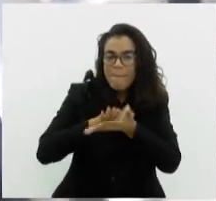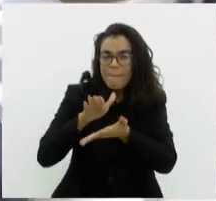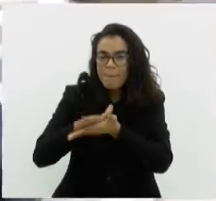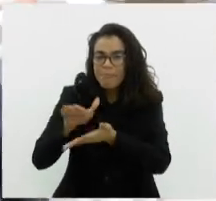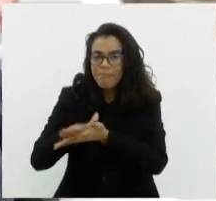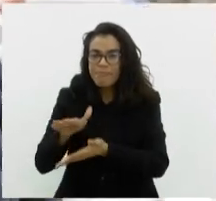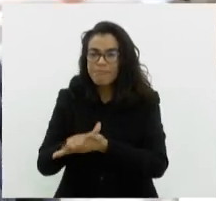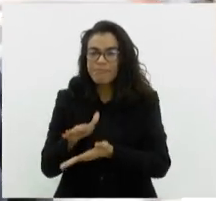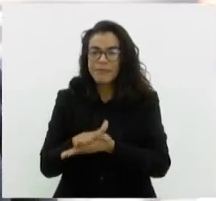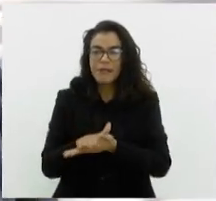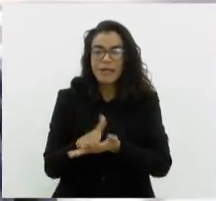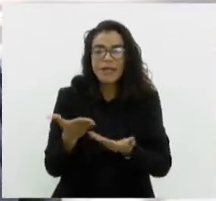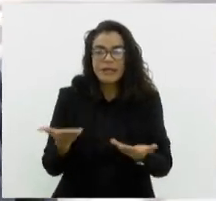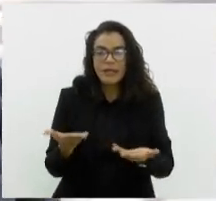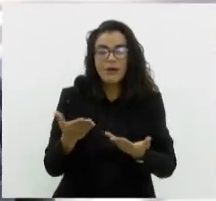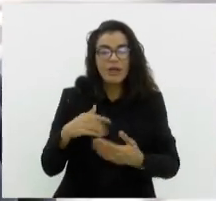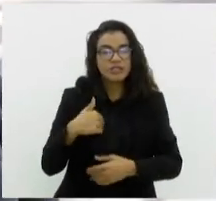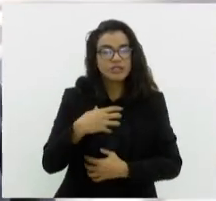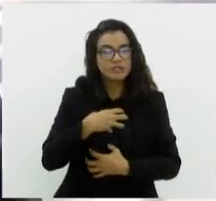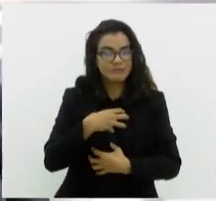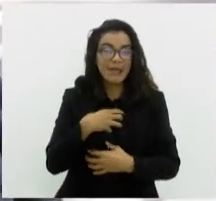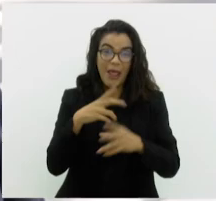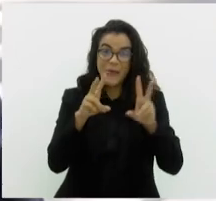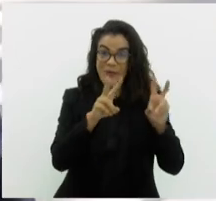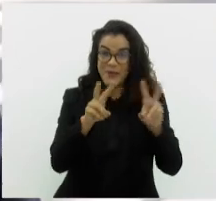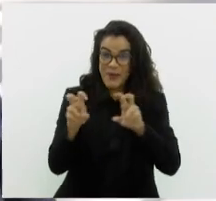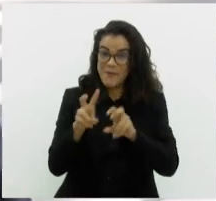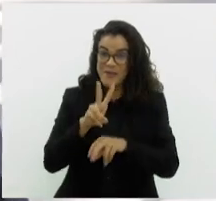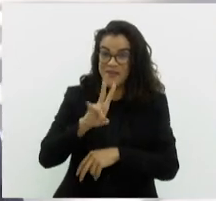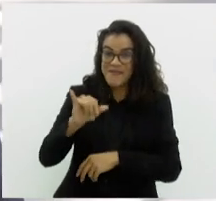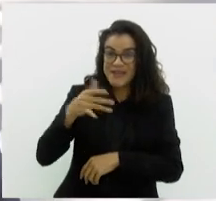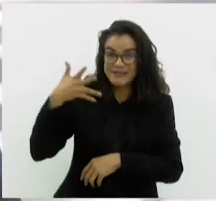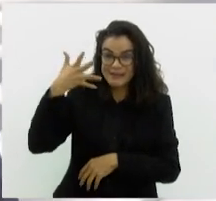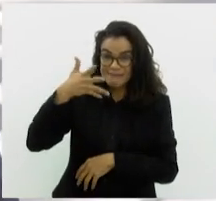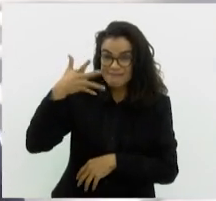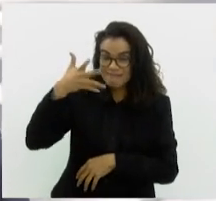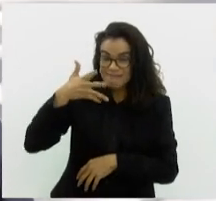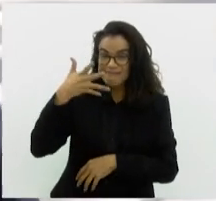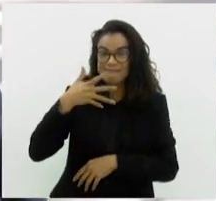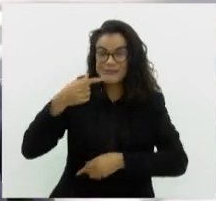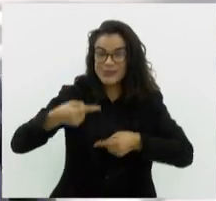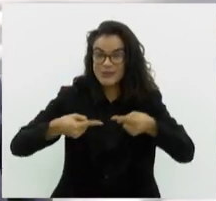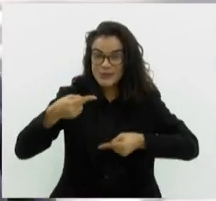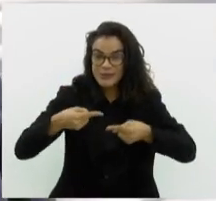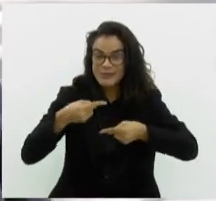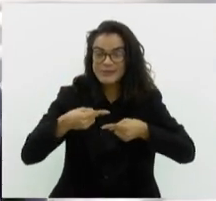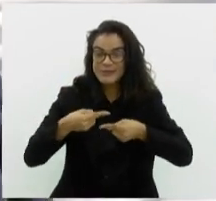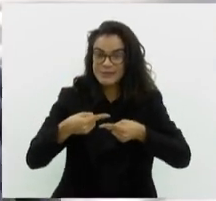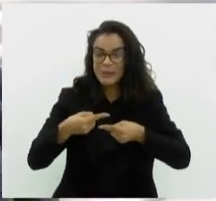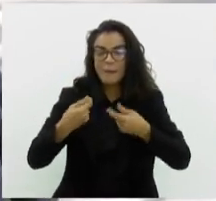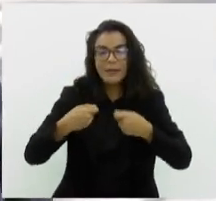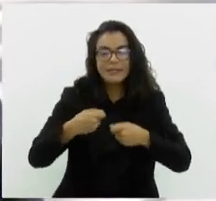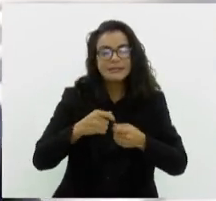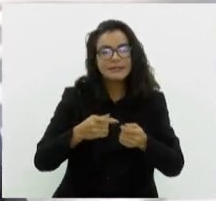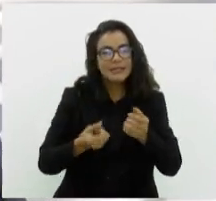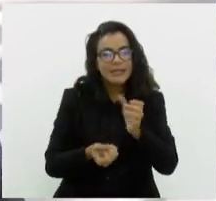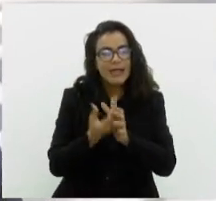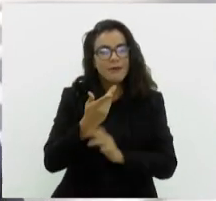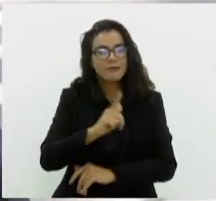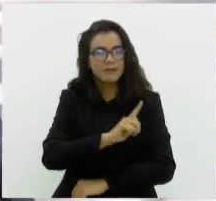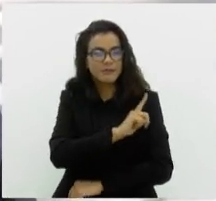crise climática. Então, isso é um dos temas que vai ser tratado no encontro. A gente tem que fazer uma gestão